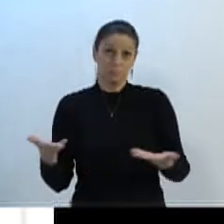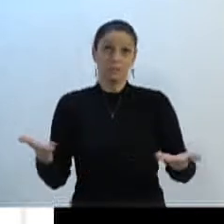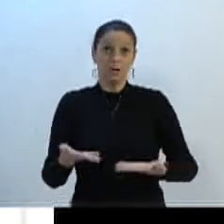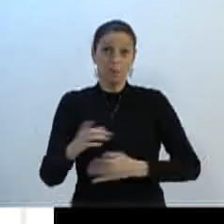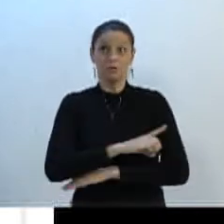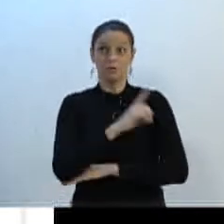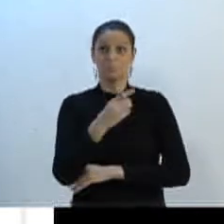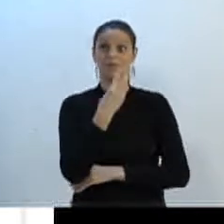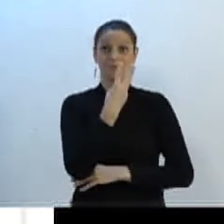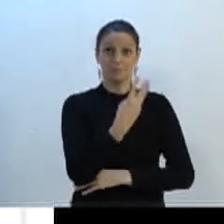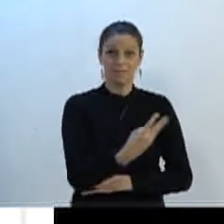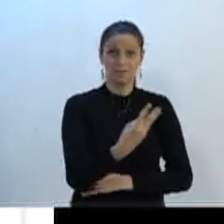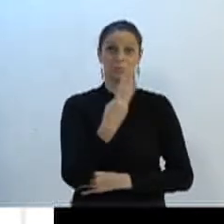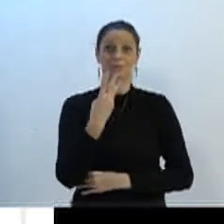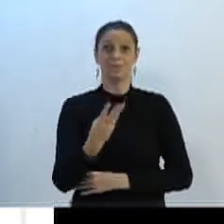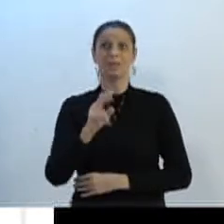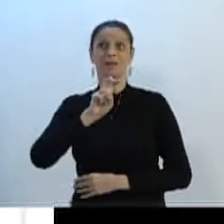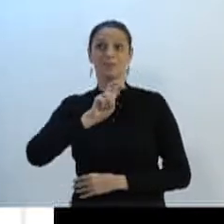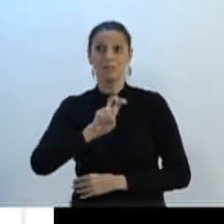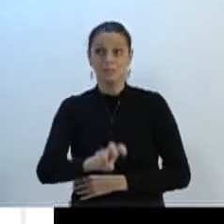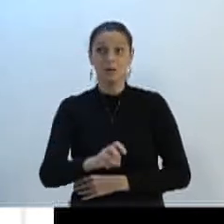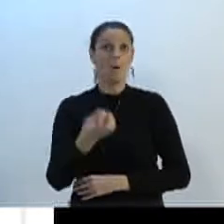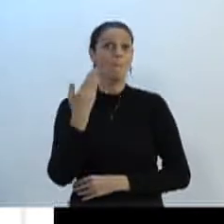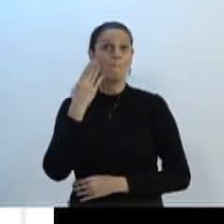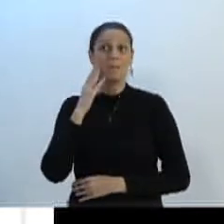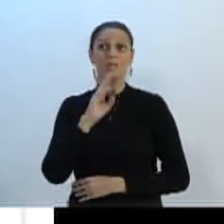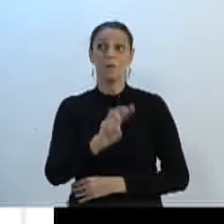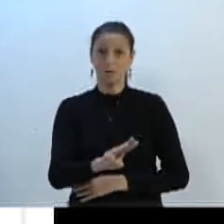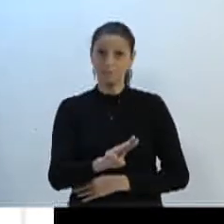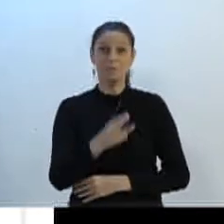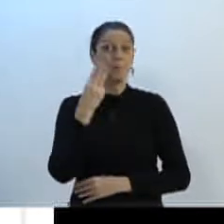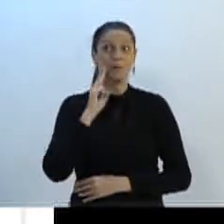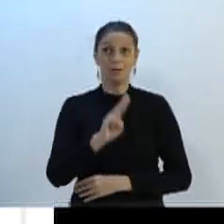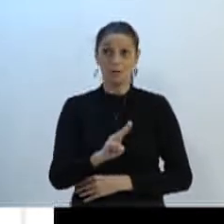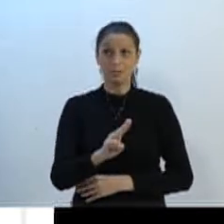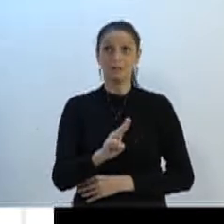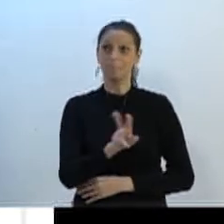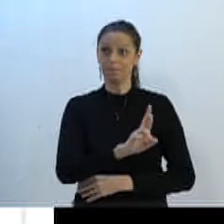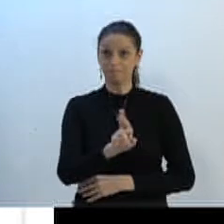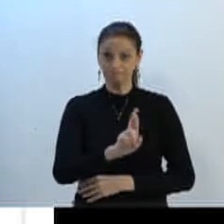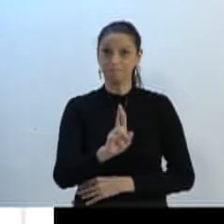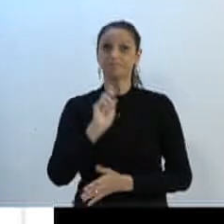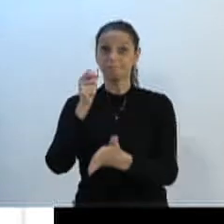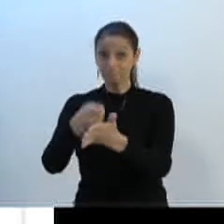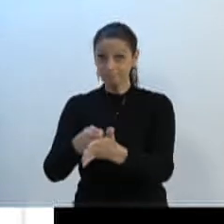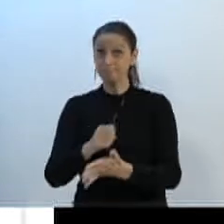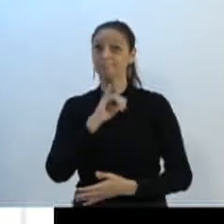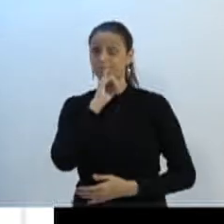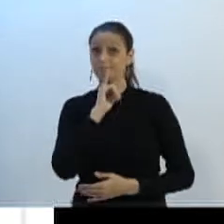Foram 335 milhões de reais em impostos.